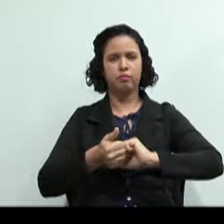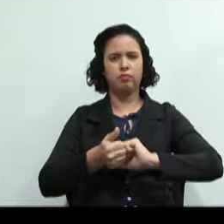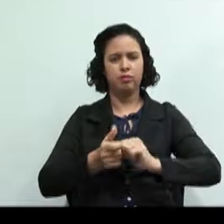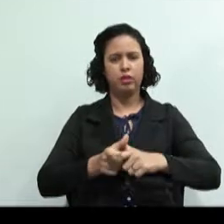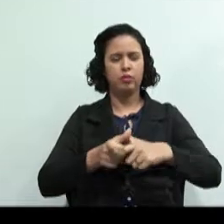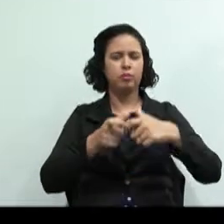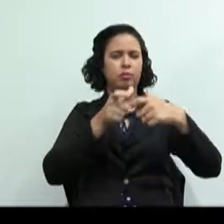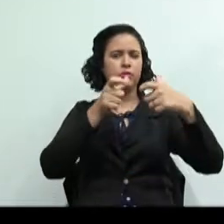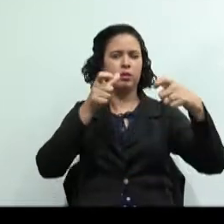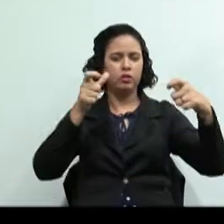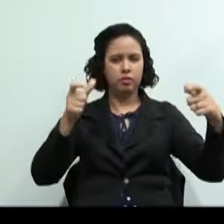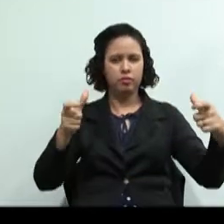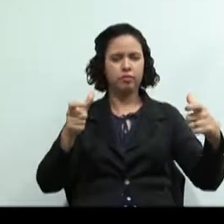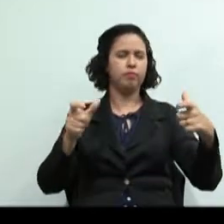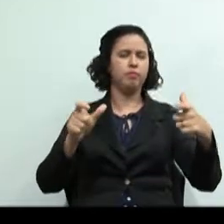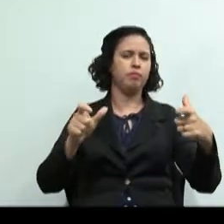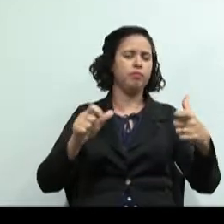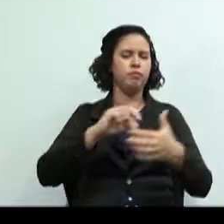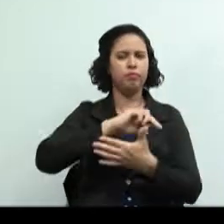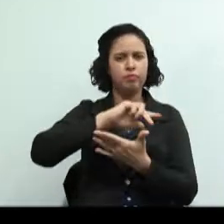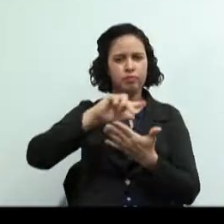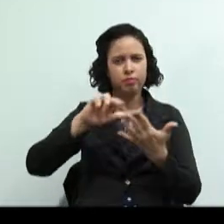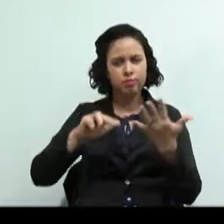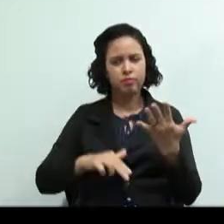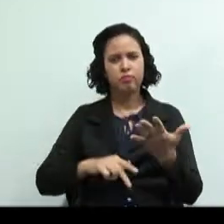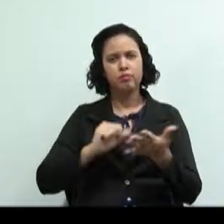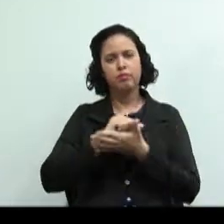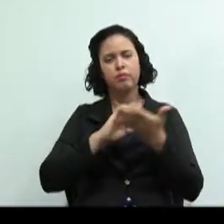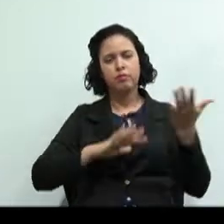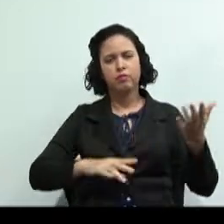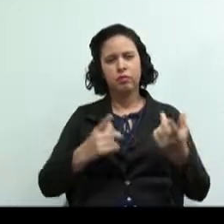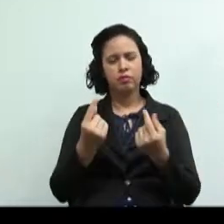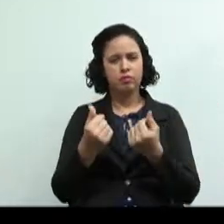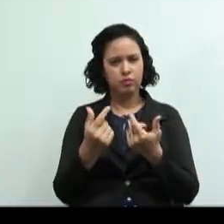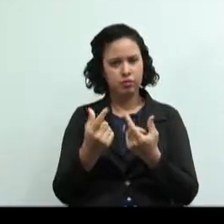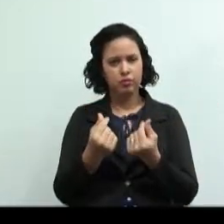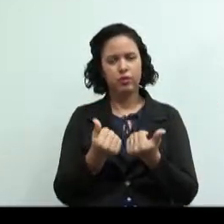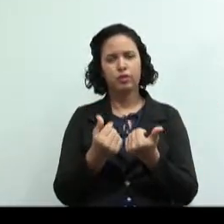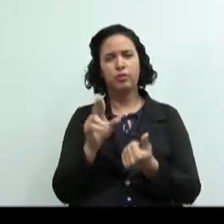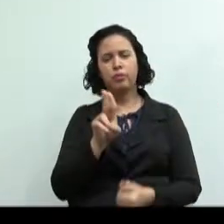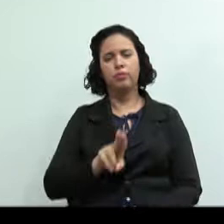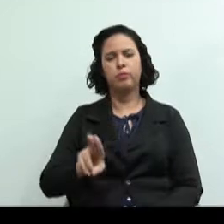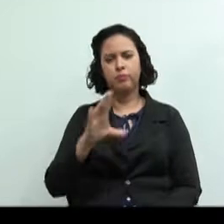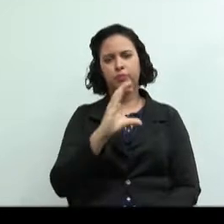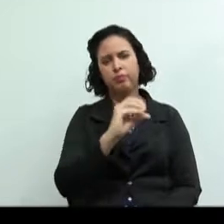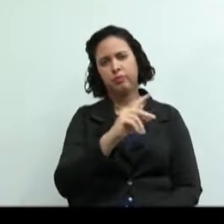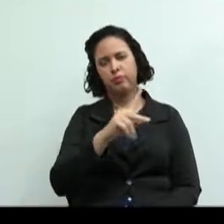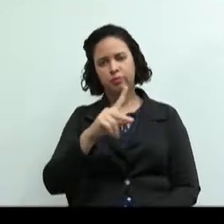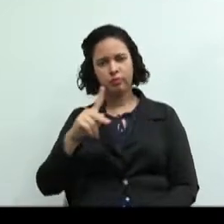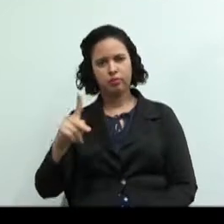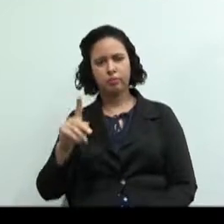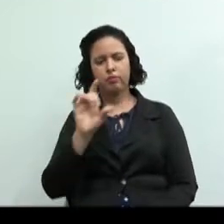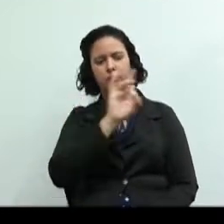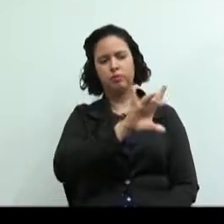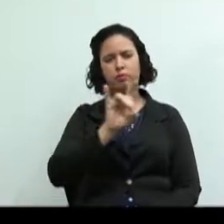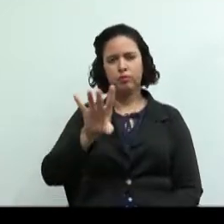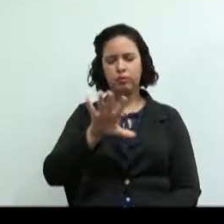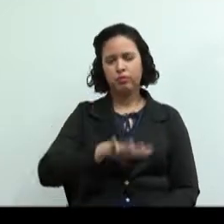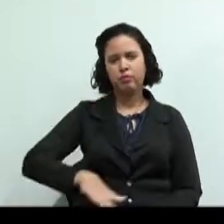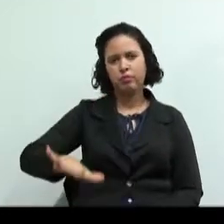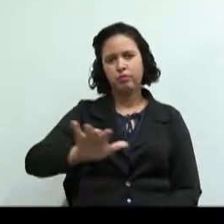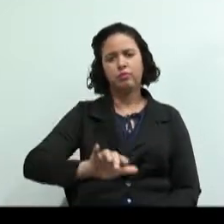potencializar as diversas atividades econômicas por meio das cooperativas em seus diferentes ramos.